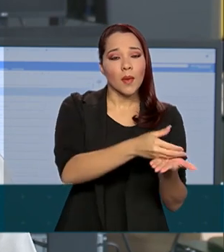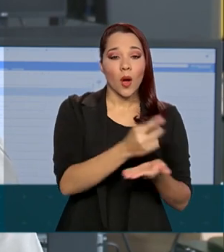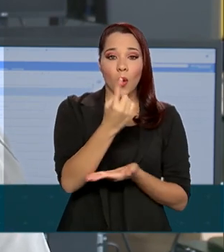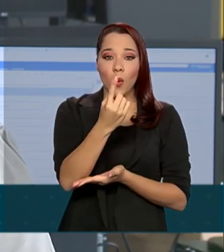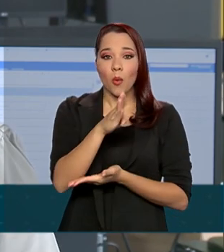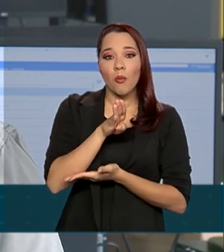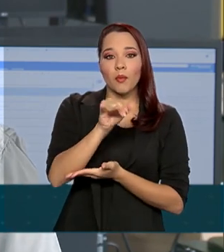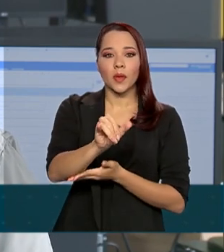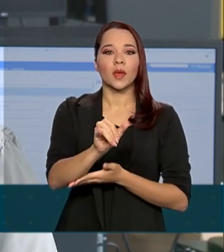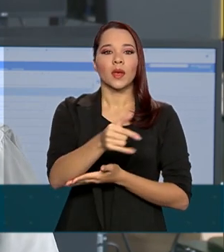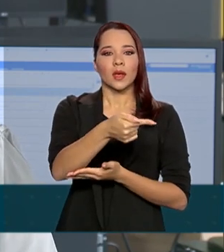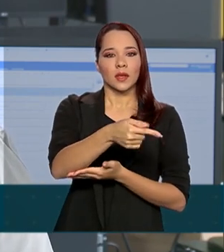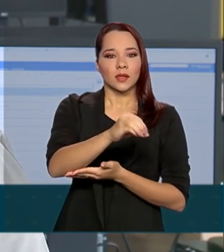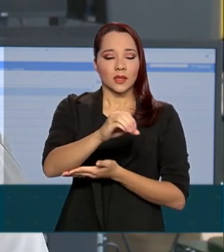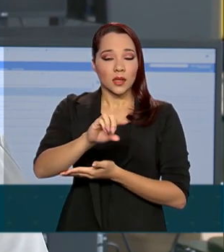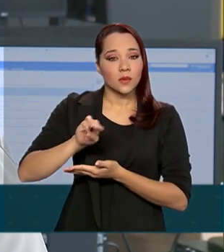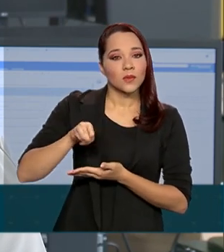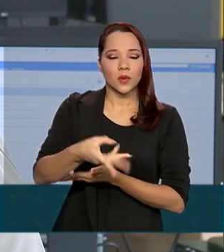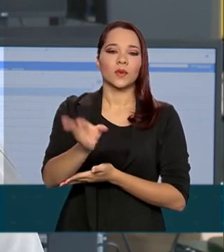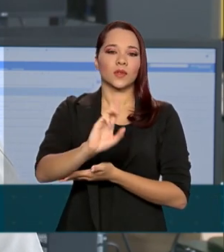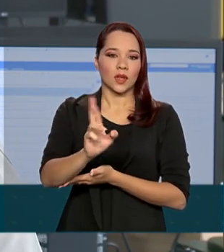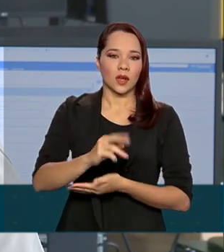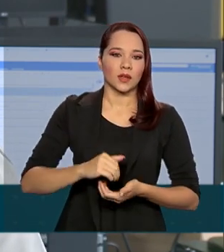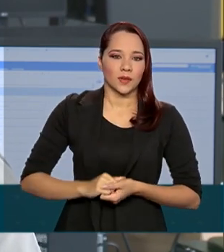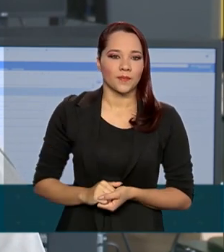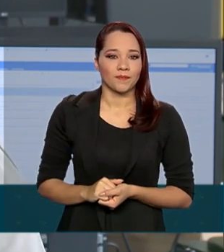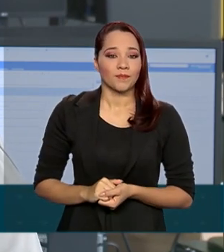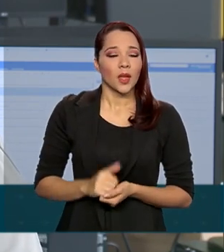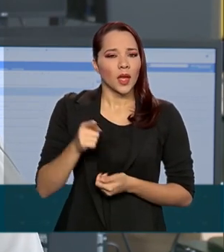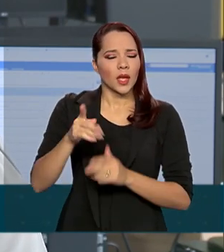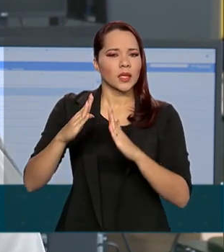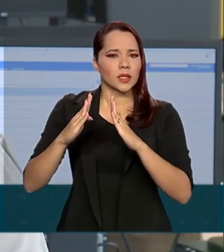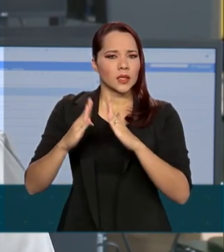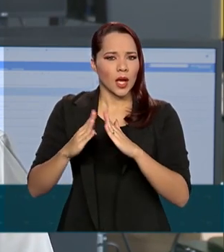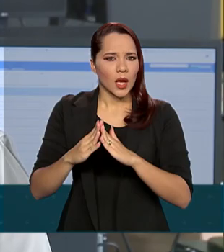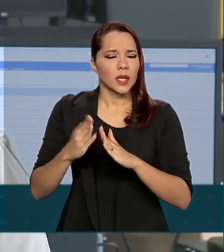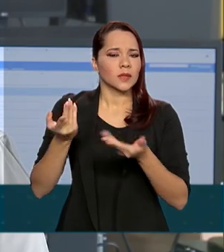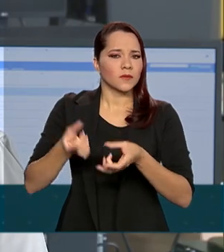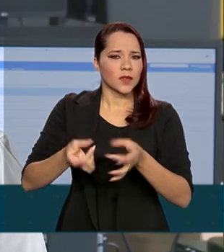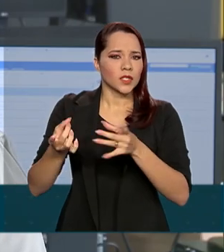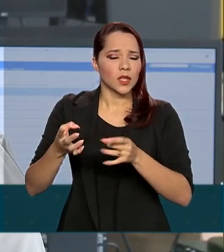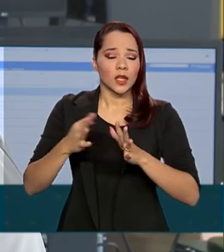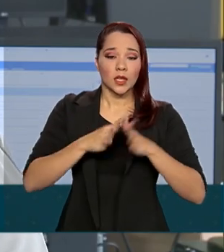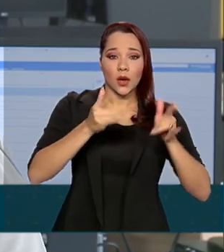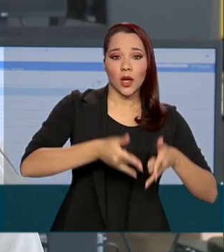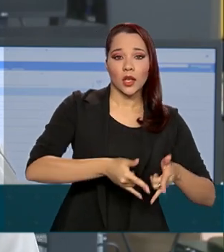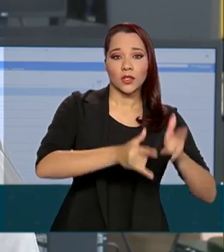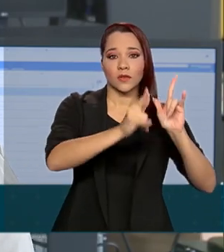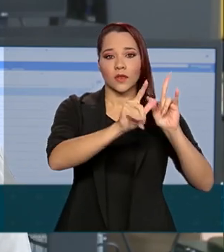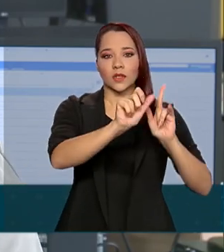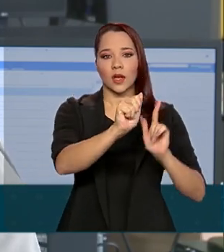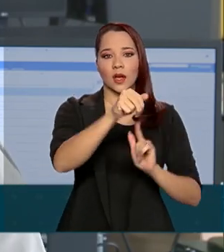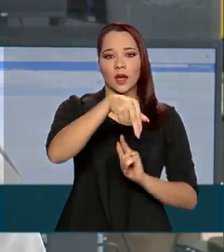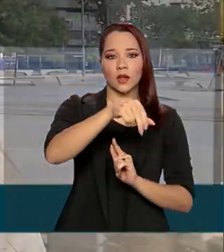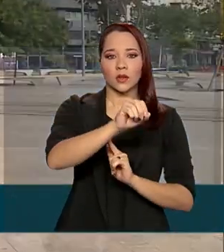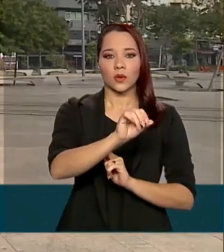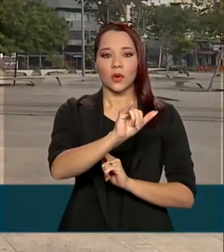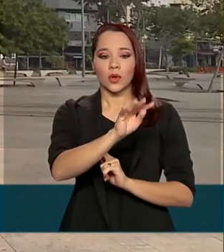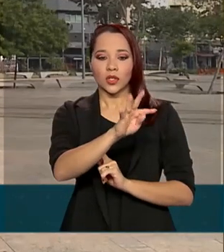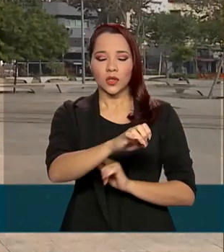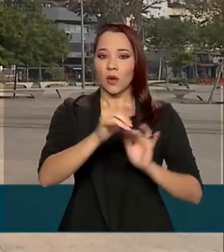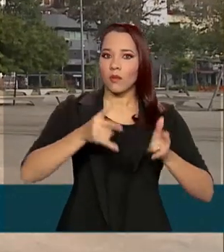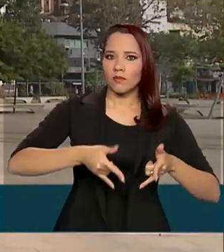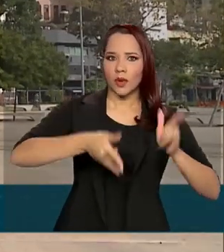1 bilhão e 700 milhões de reais. Entre os imóveis que serão vendidos está o edifício A Noite, um prédio